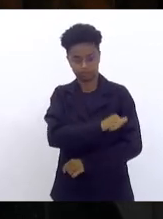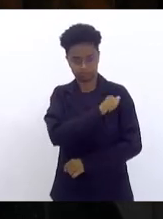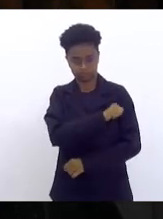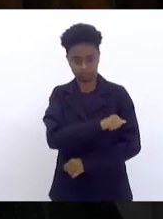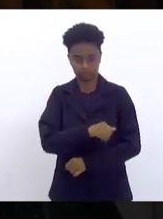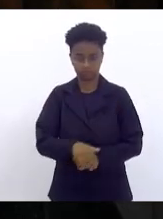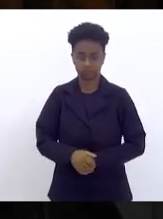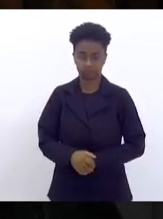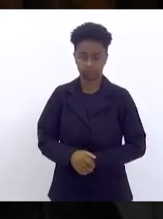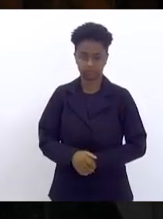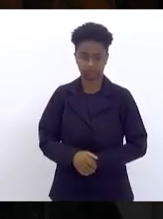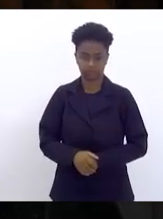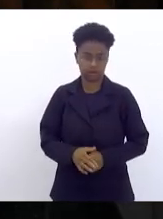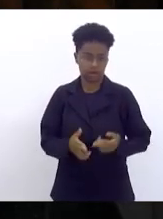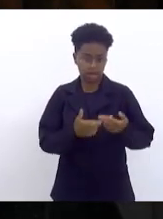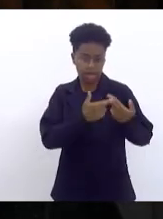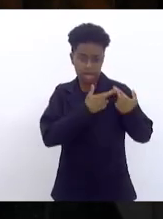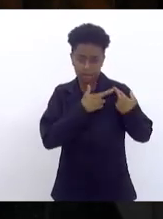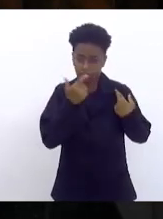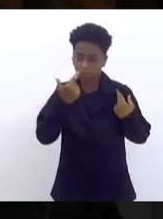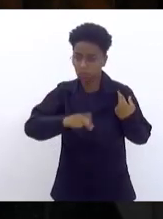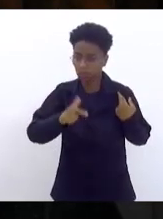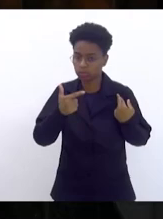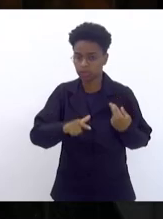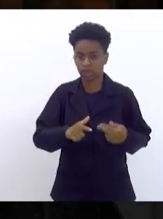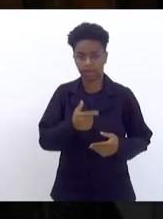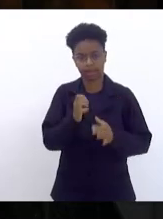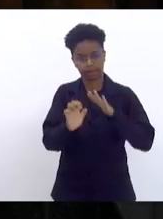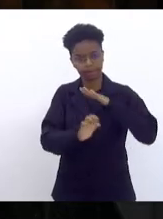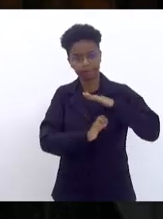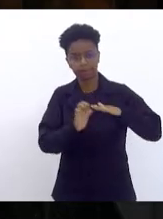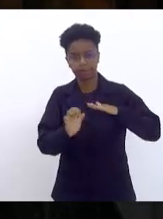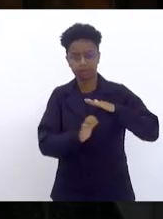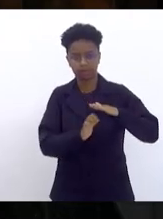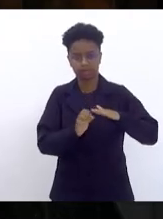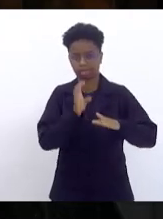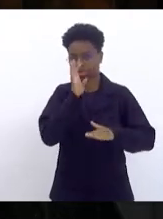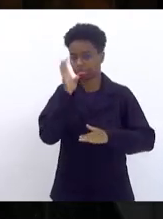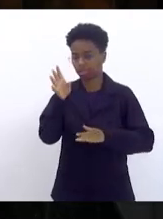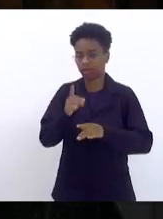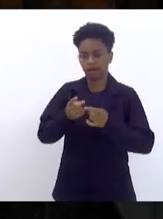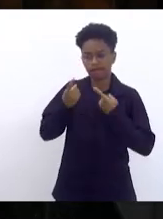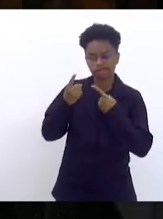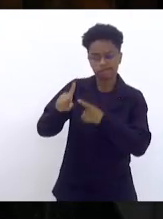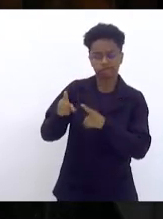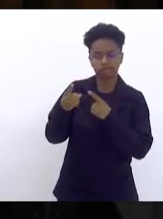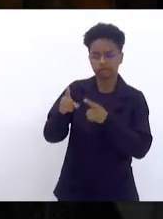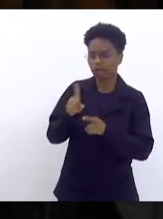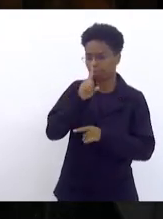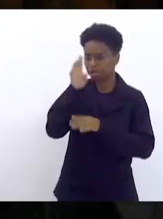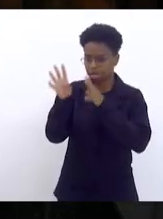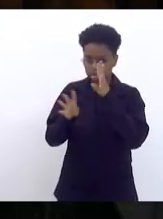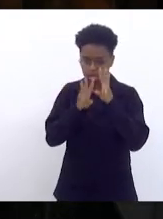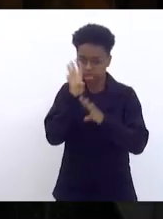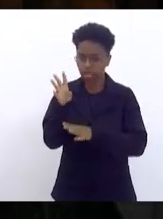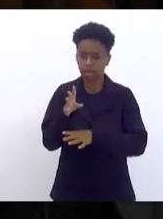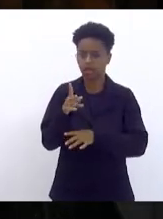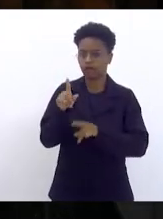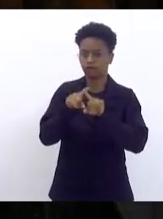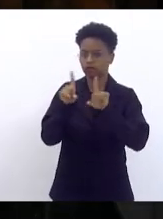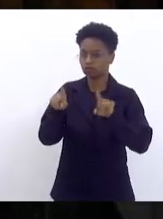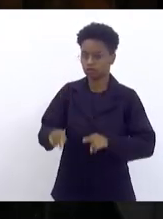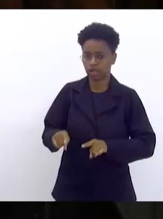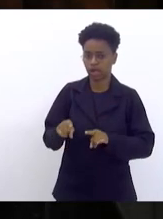Essa irresponsável empresa zomba desses funcionários, não cumpre com